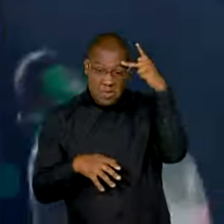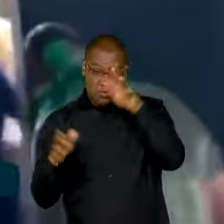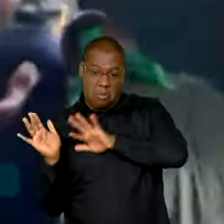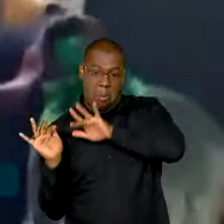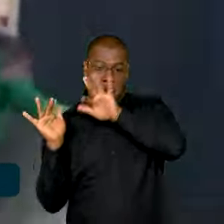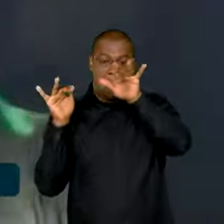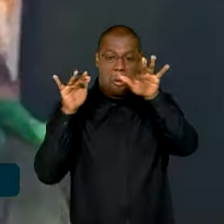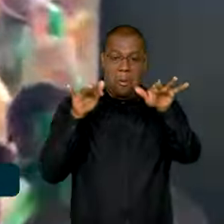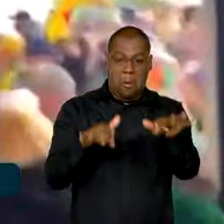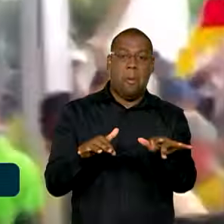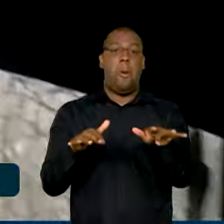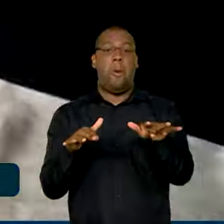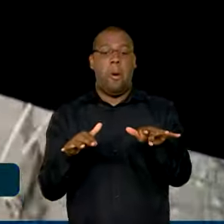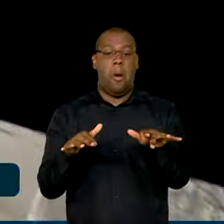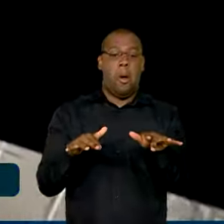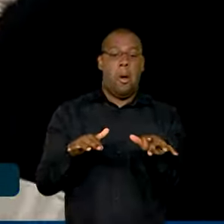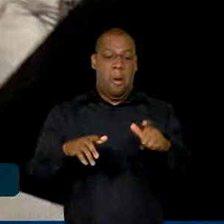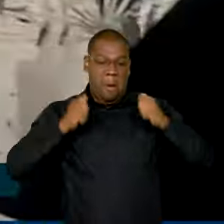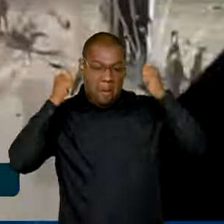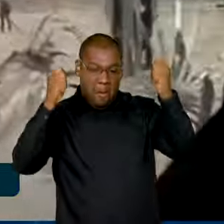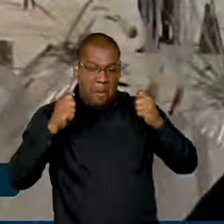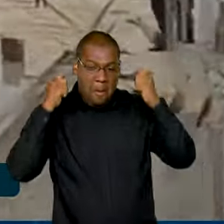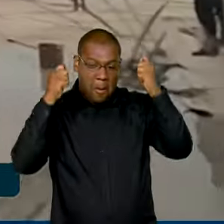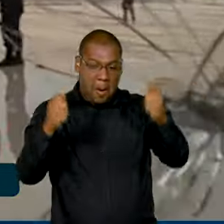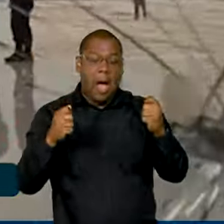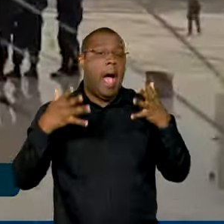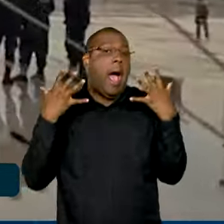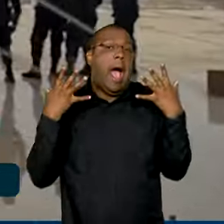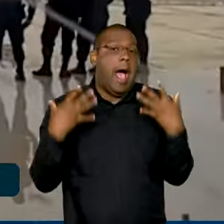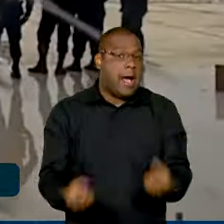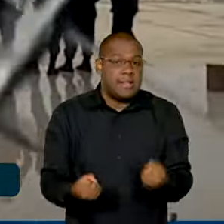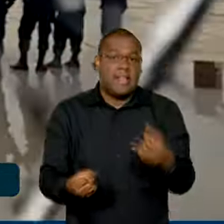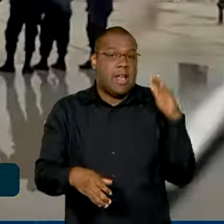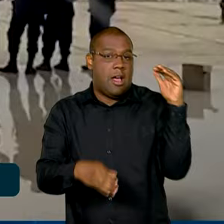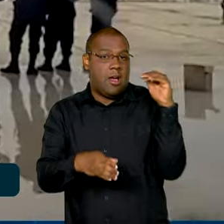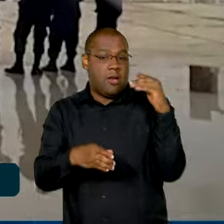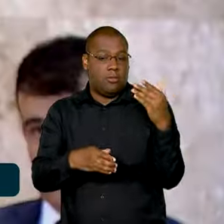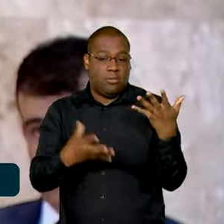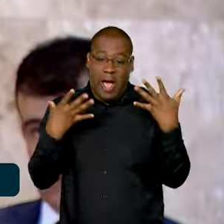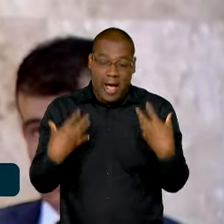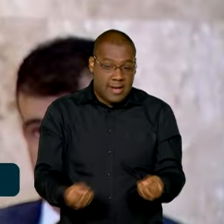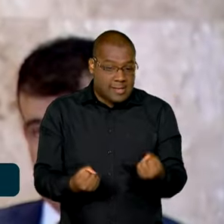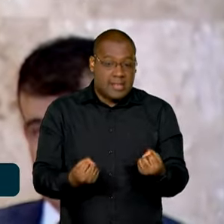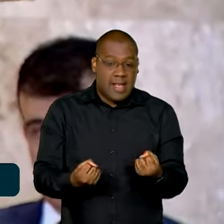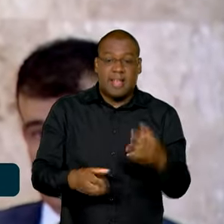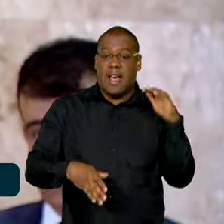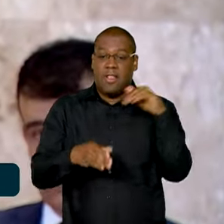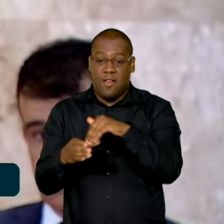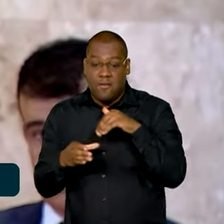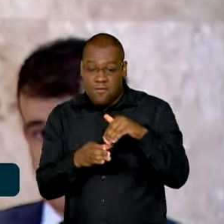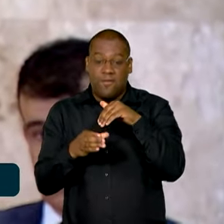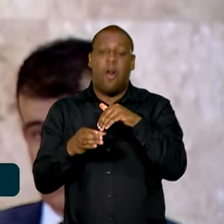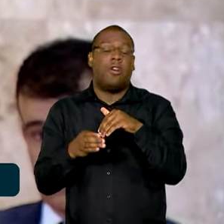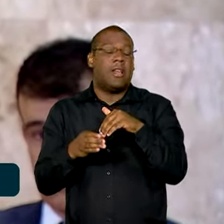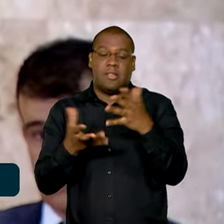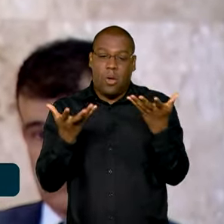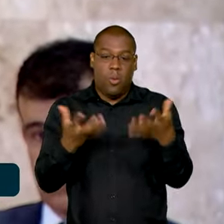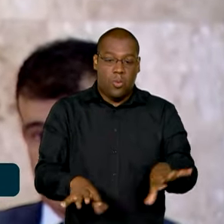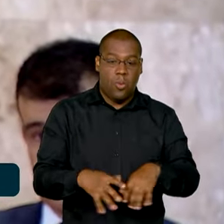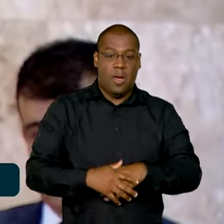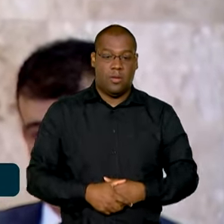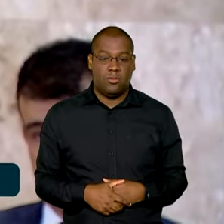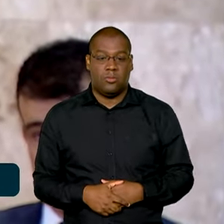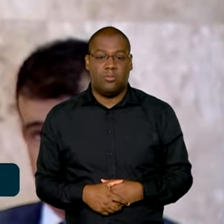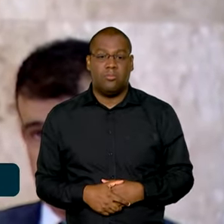por manifestantes que não aceitaram o resultado das urnas. Temos aqui a aproximação de um dia 8 de